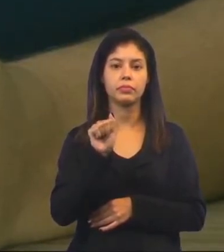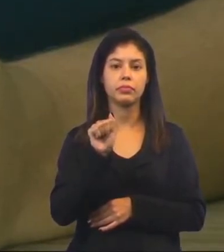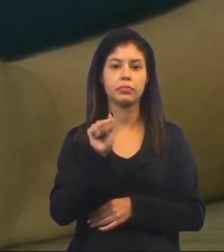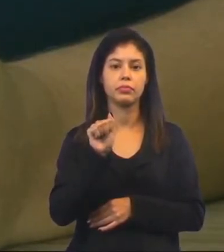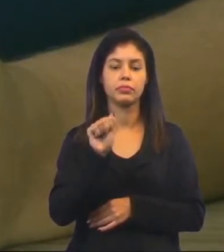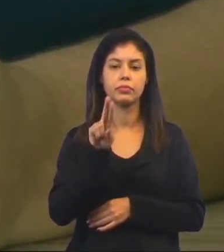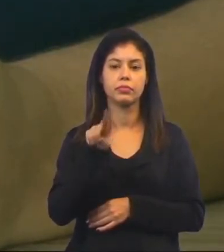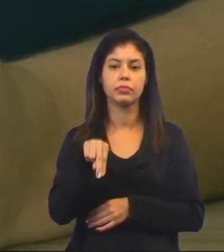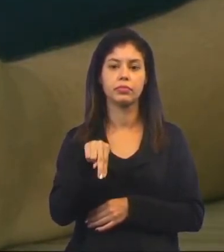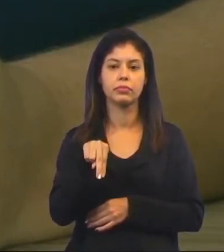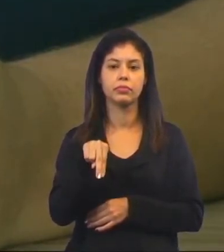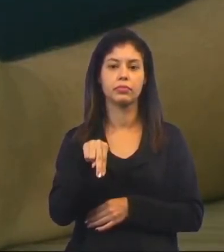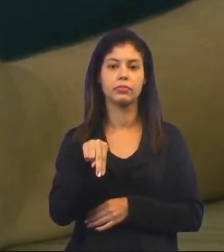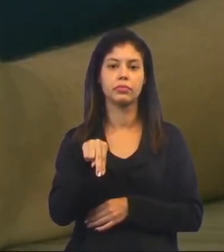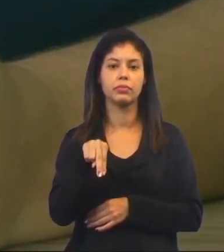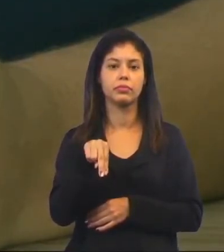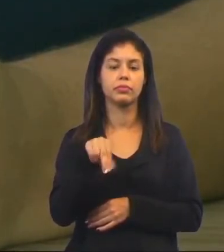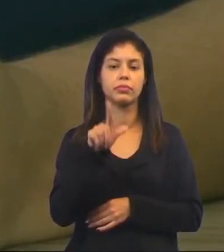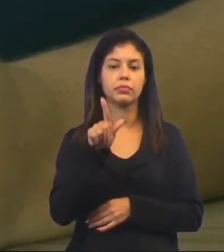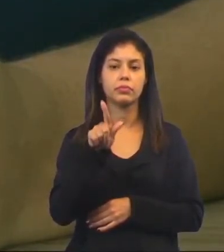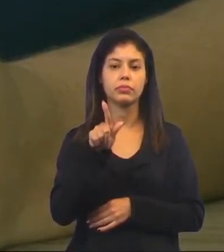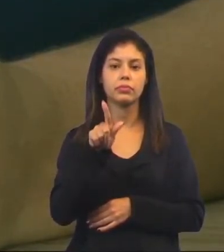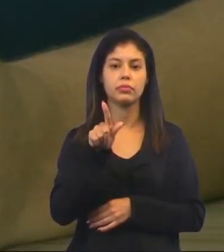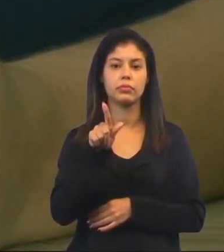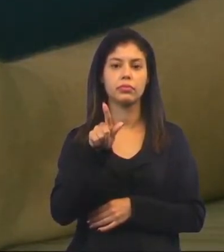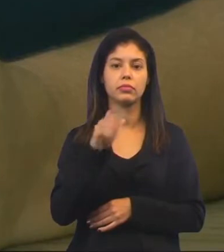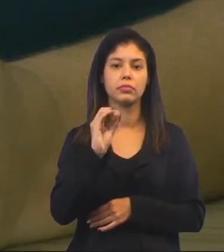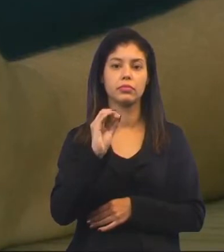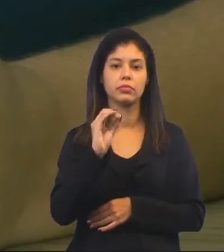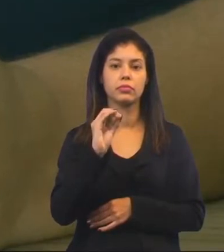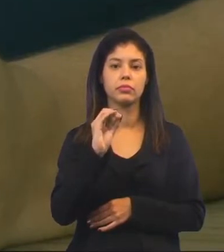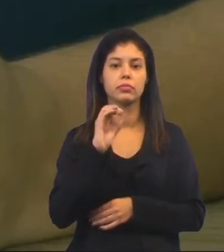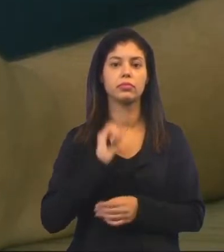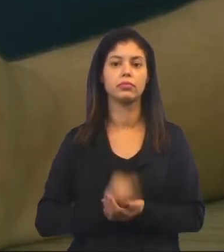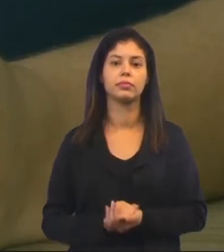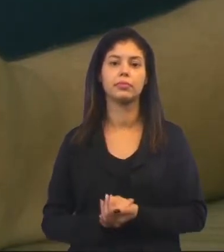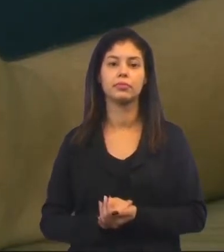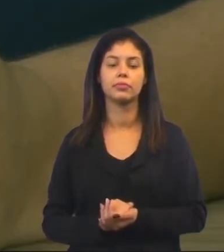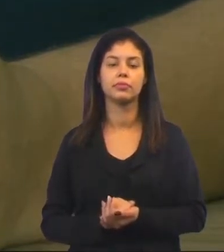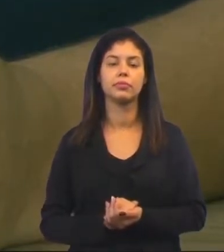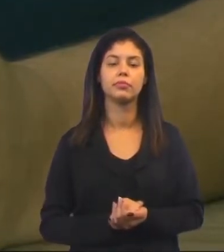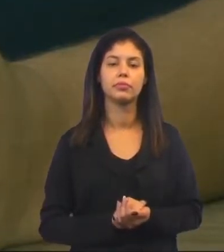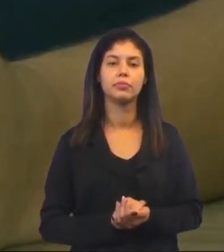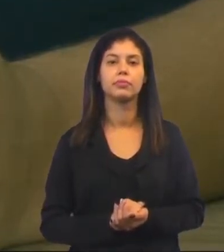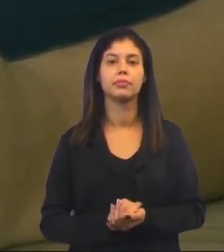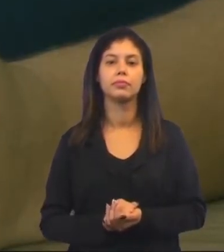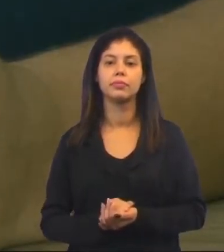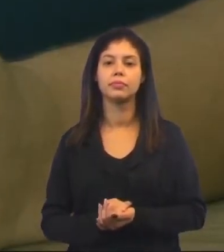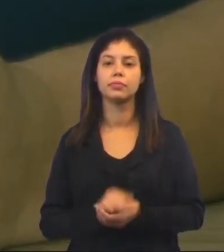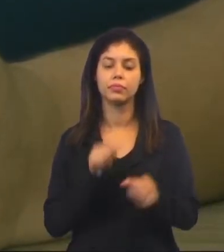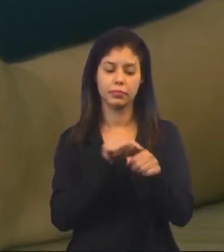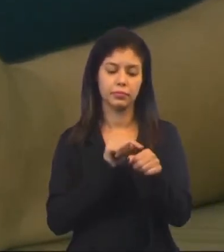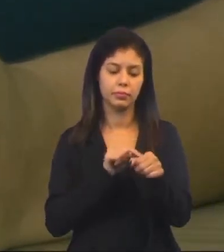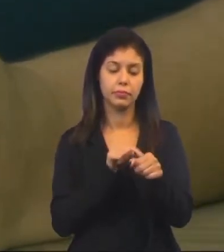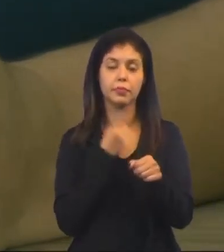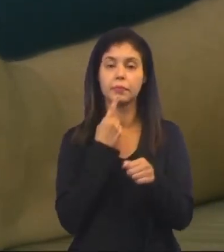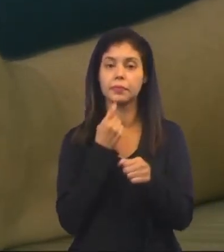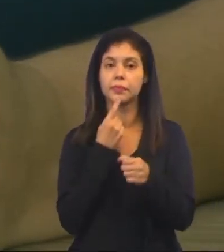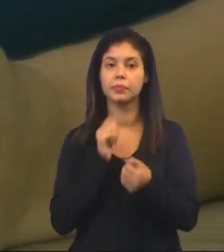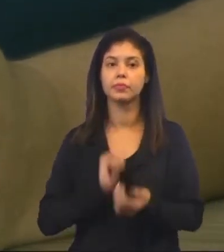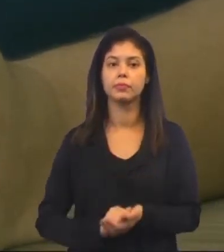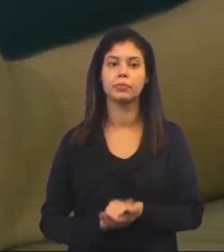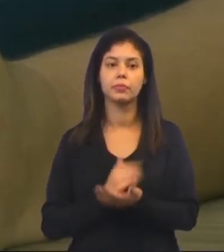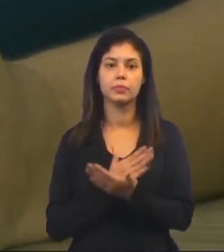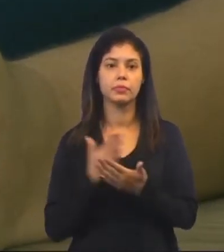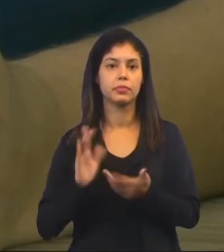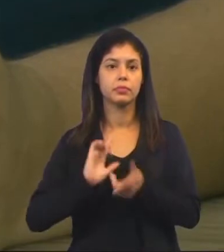A, N, G, O. Morango. Morango inicia com